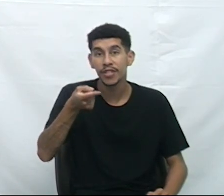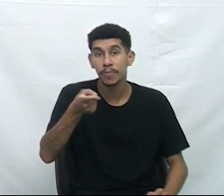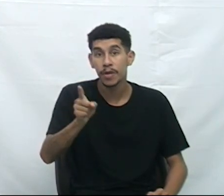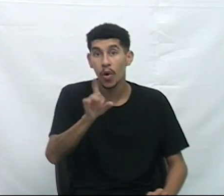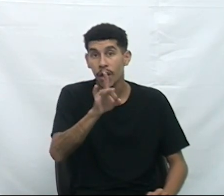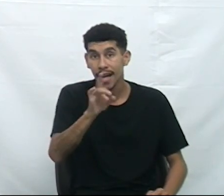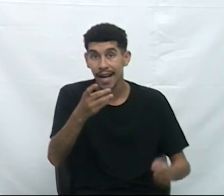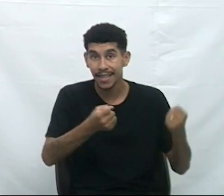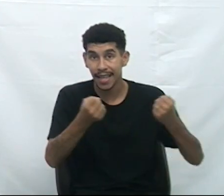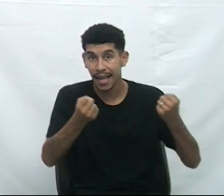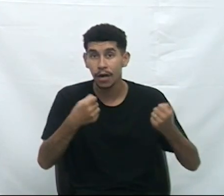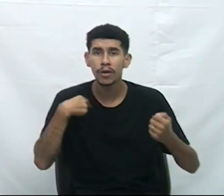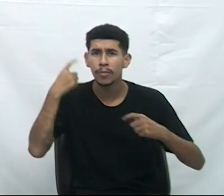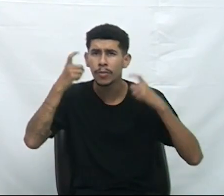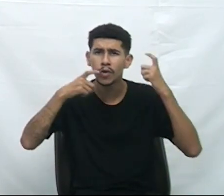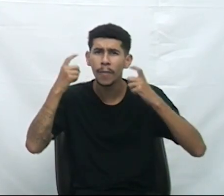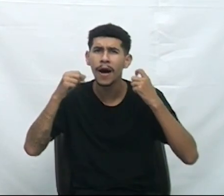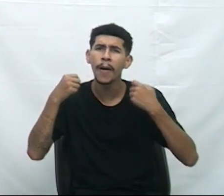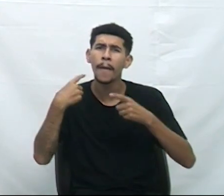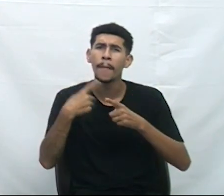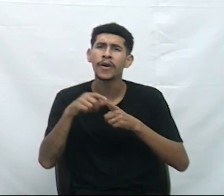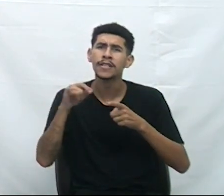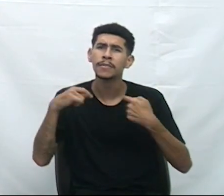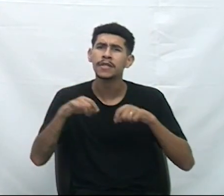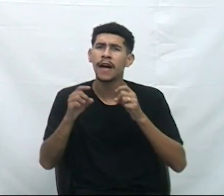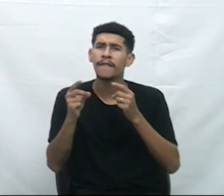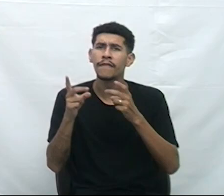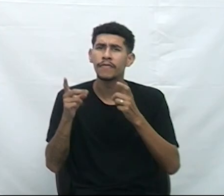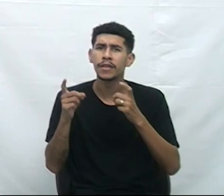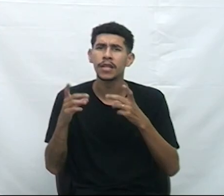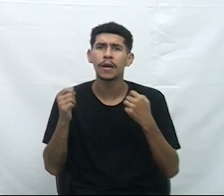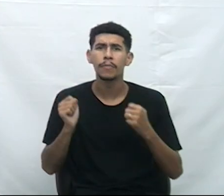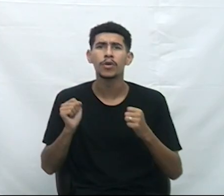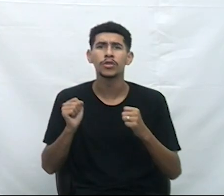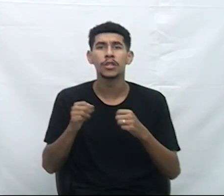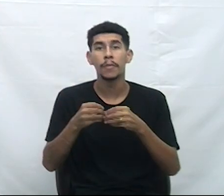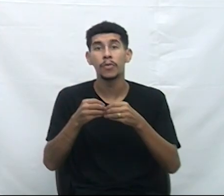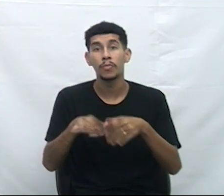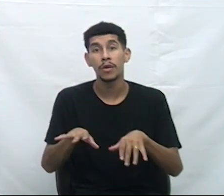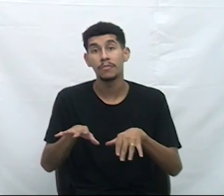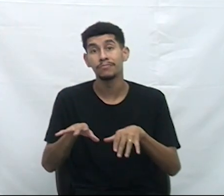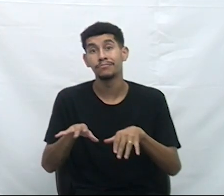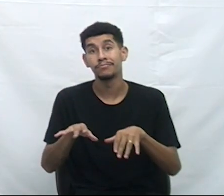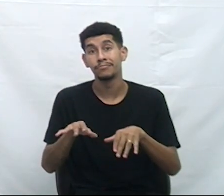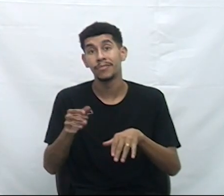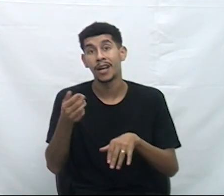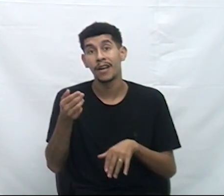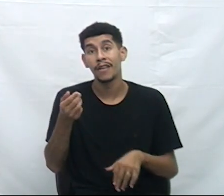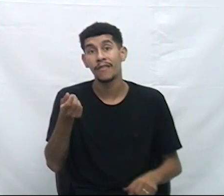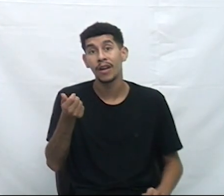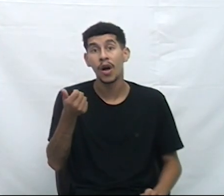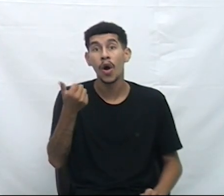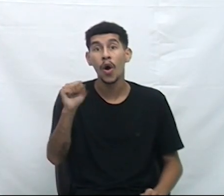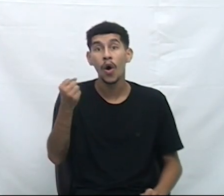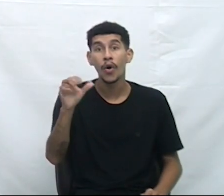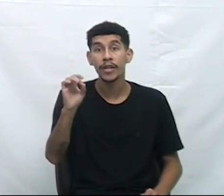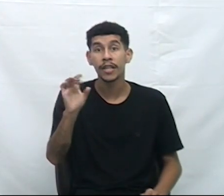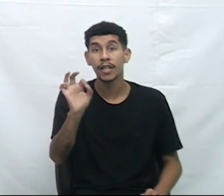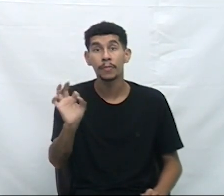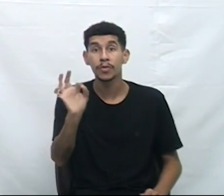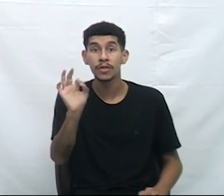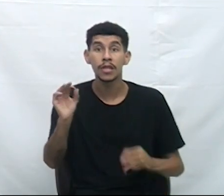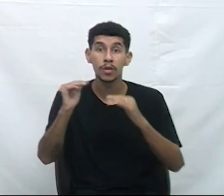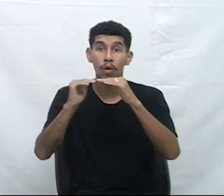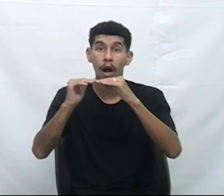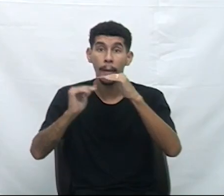me preocupa porque, se eventualmente for ter que vender no futuro, pode comprometer e esse valor custar em torno de 80% ou 90